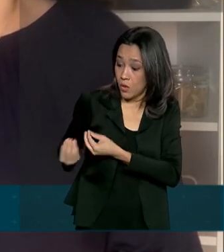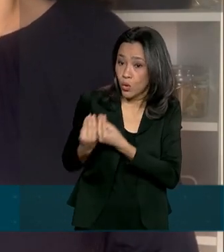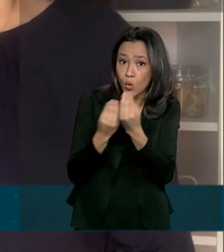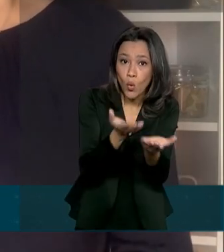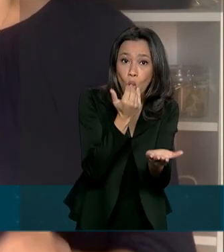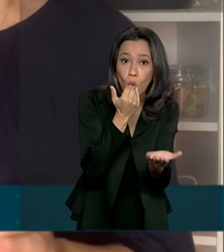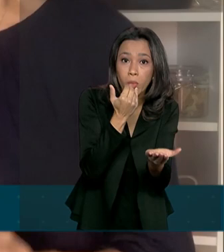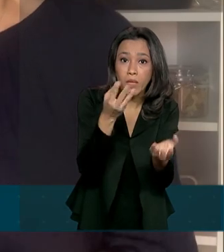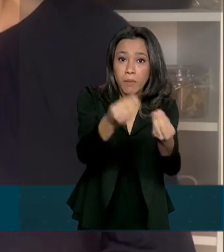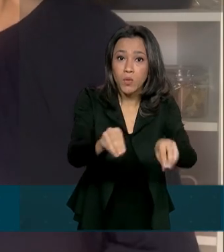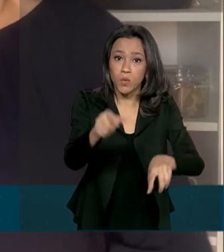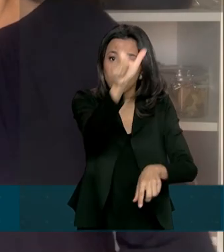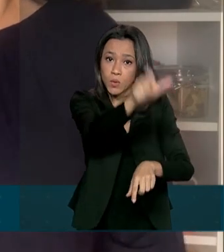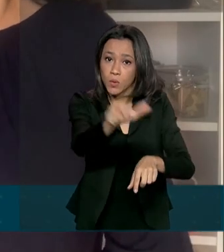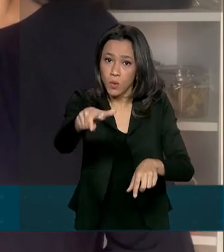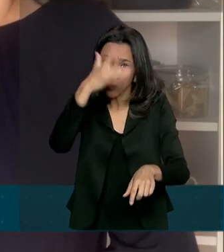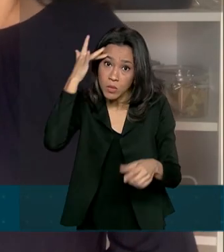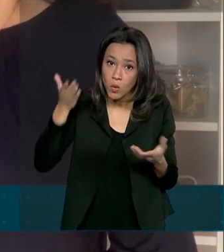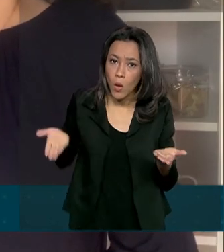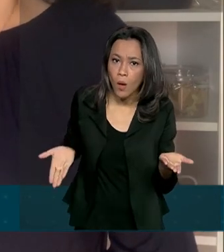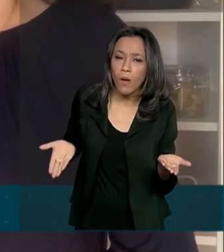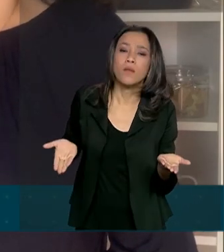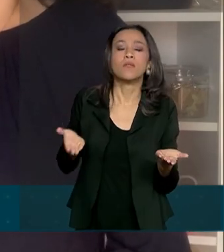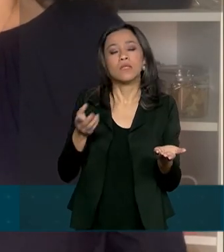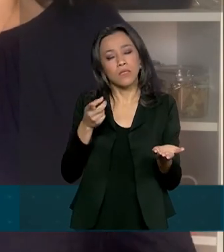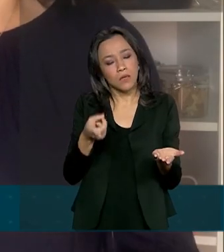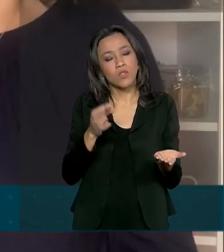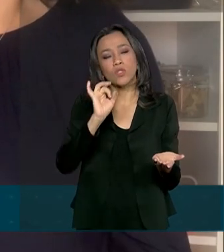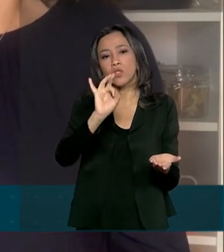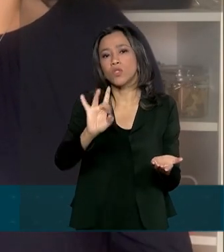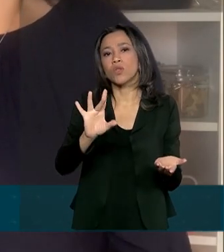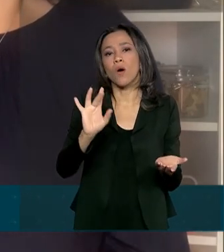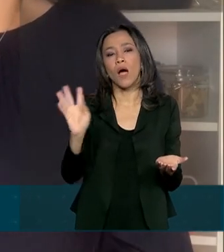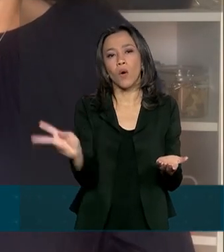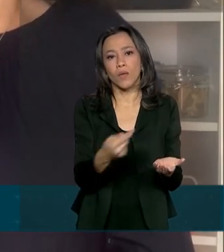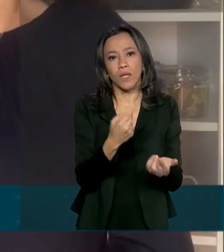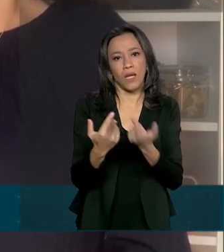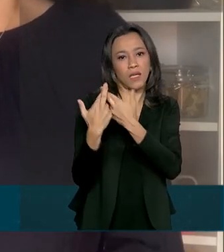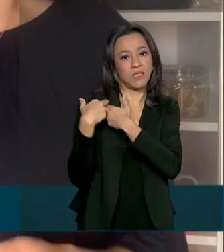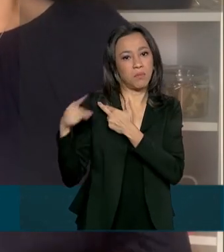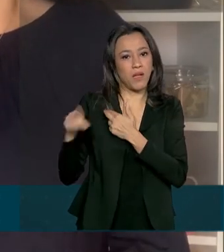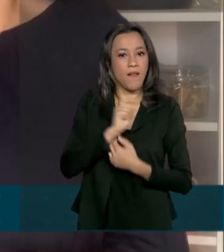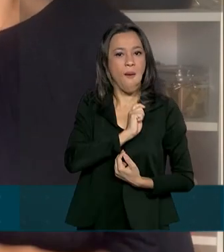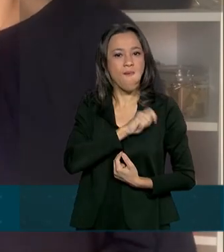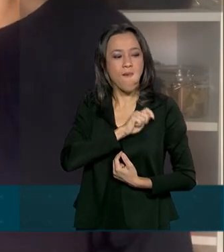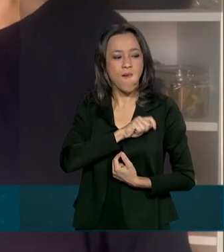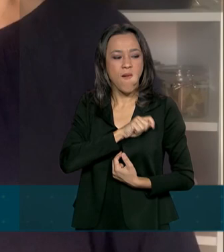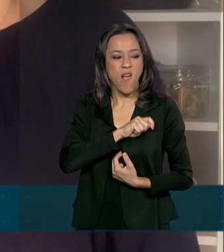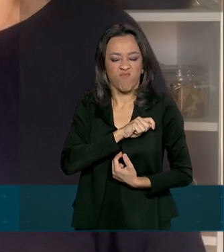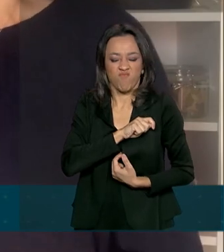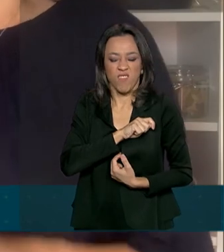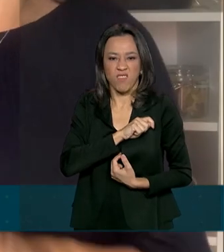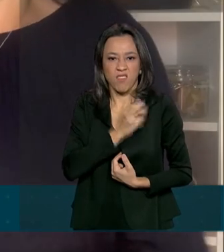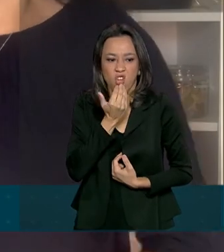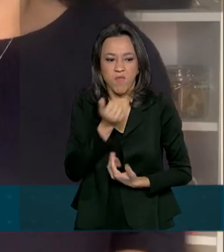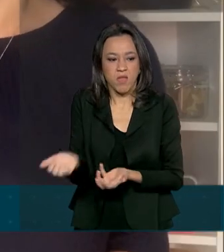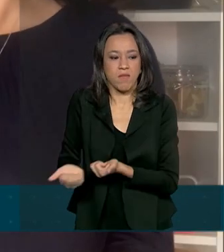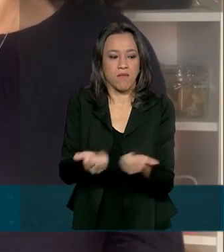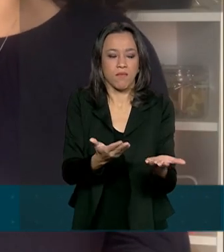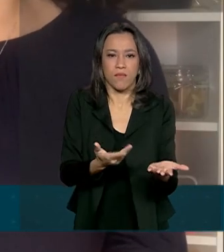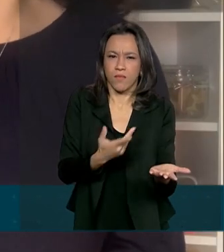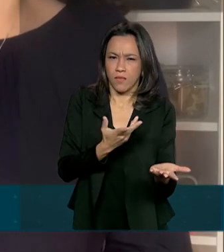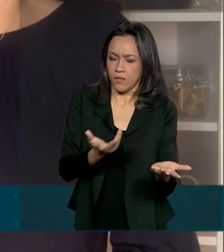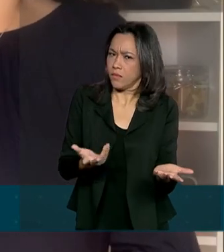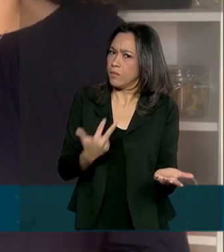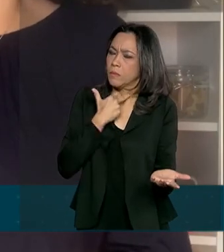de alimentos, a responsabilização só acontece caso o doador tenha agido de má fé, querendo fazer o mal. E a doação